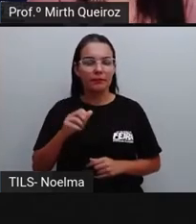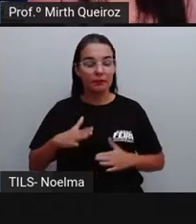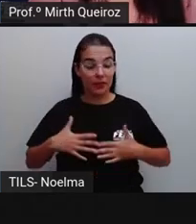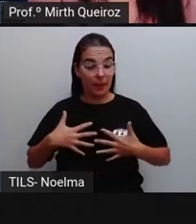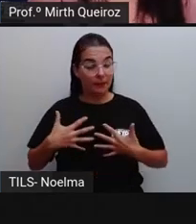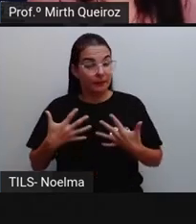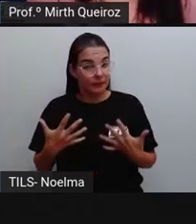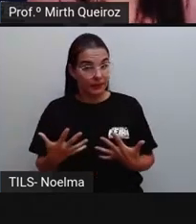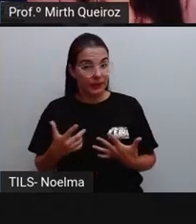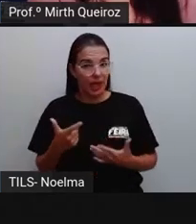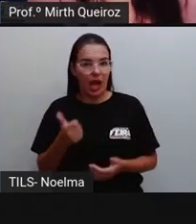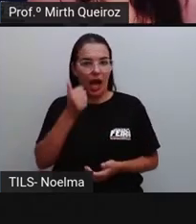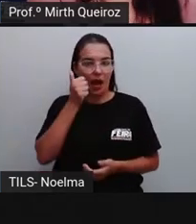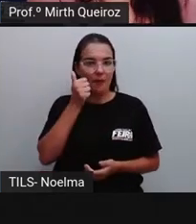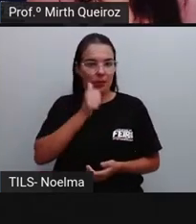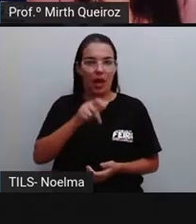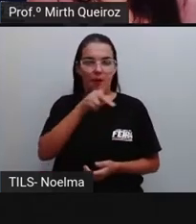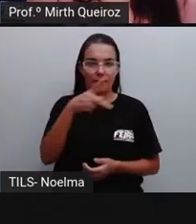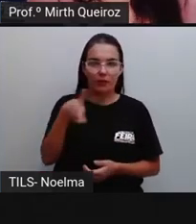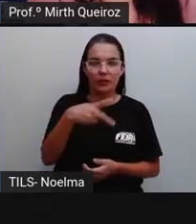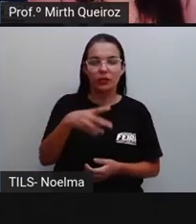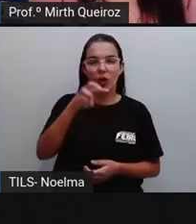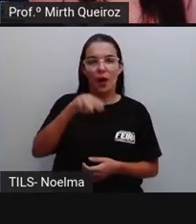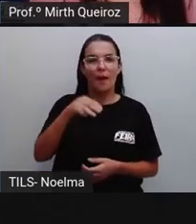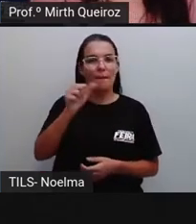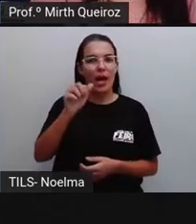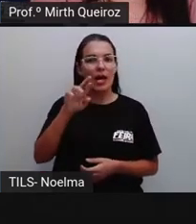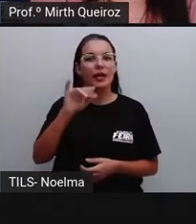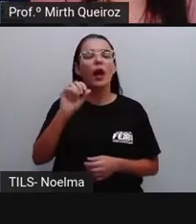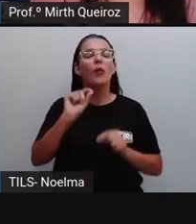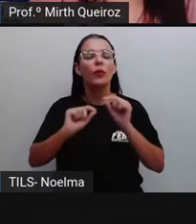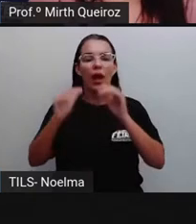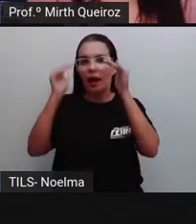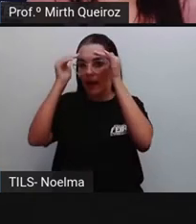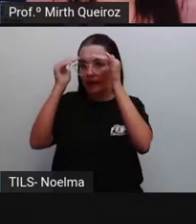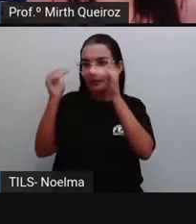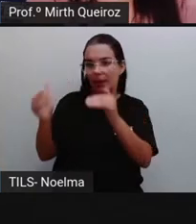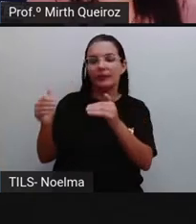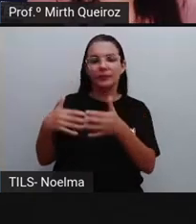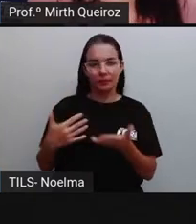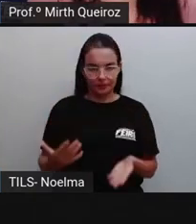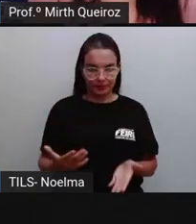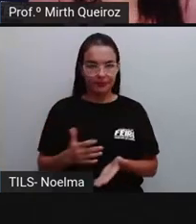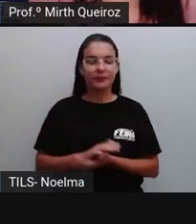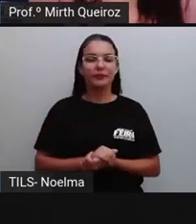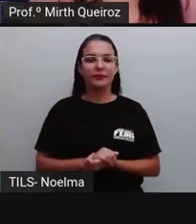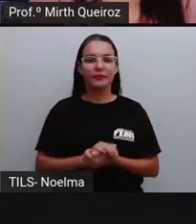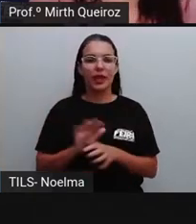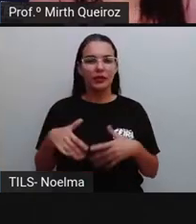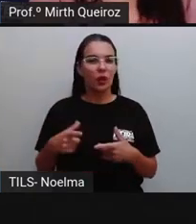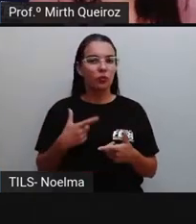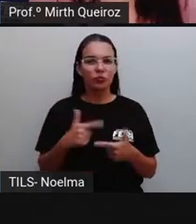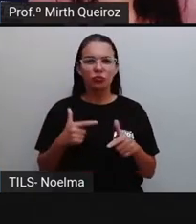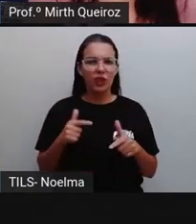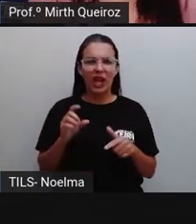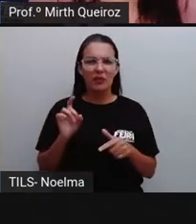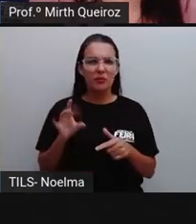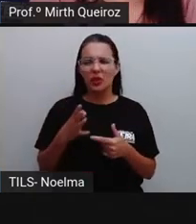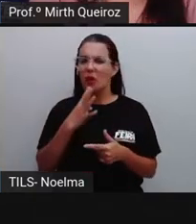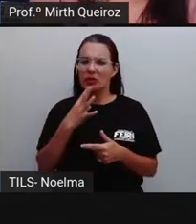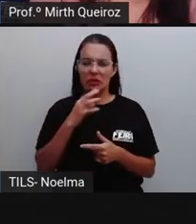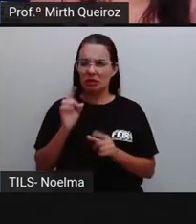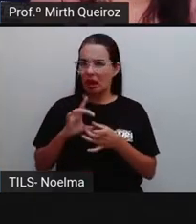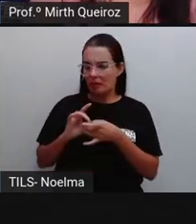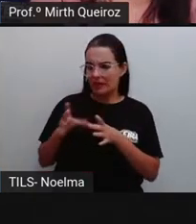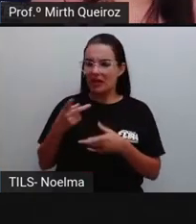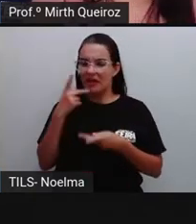prezada, né? Com algo, assim, de respeito, né? Para falar, assim, com ela. Então, não tem aquela intimidade, aquela liberdade